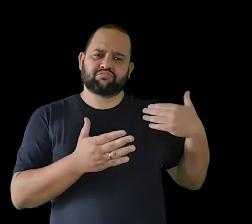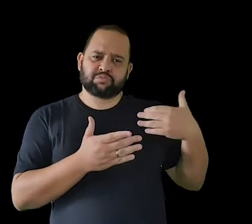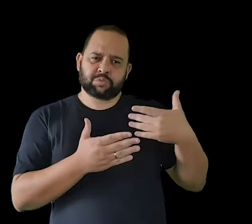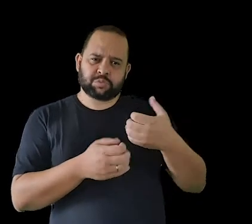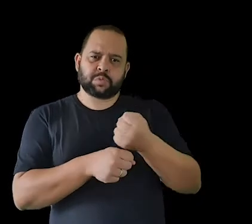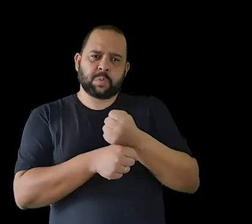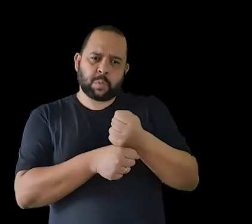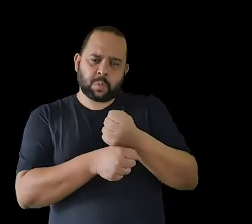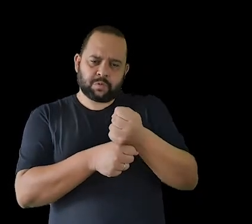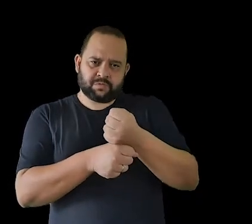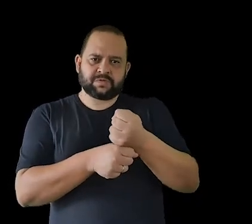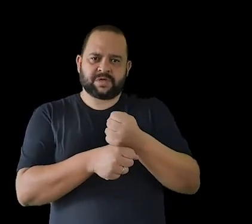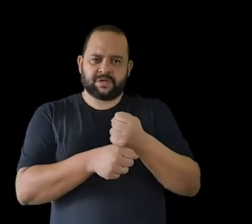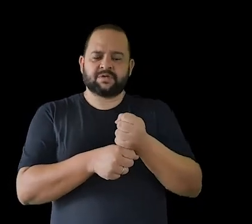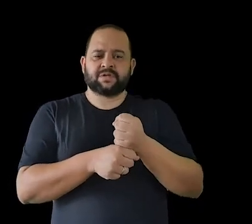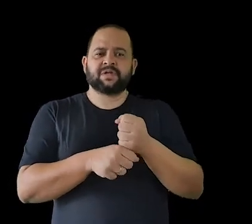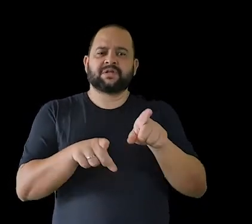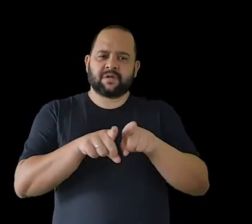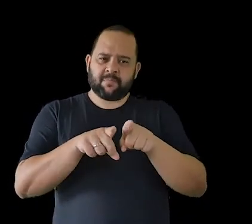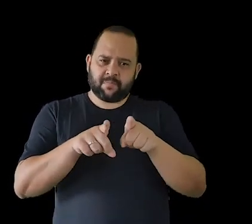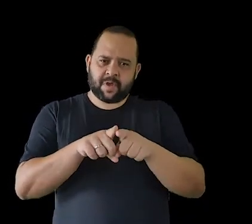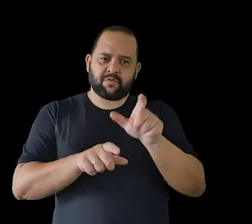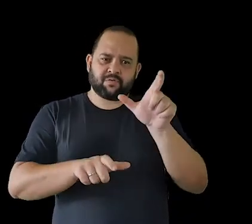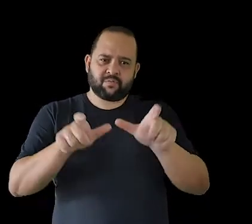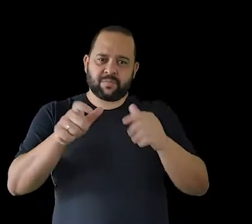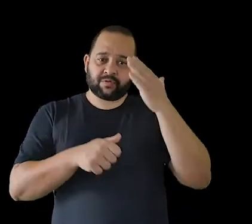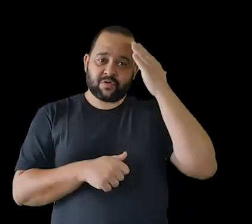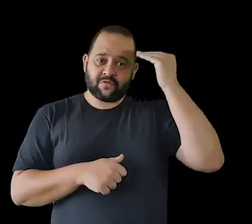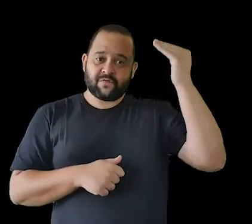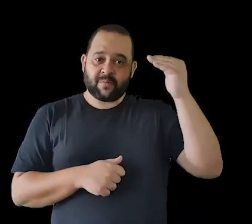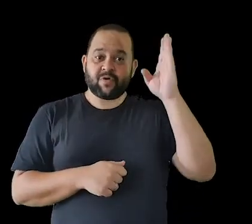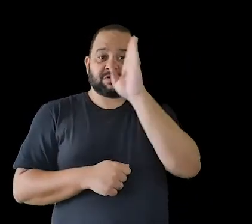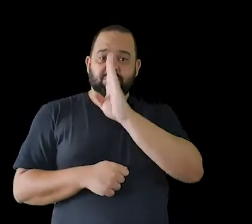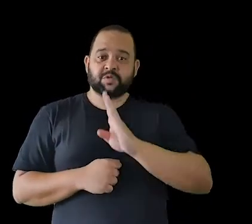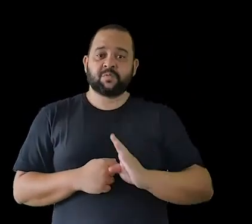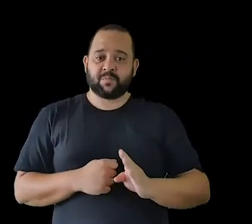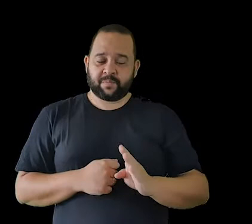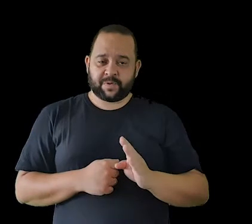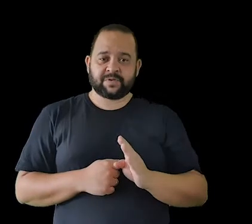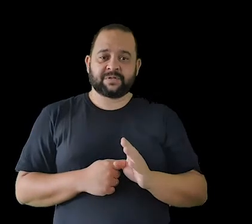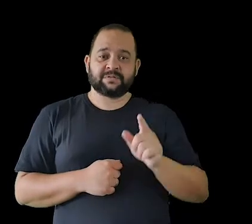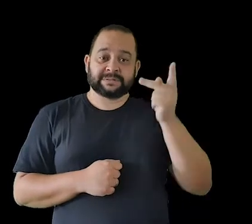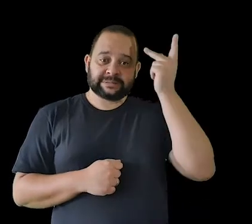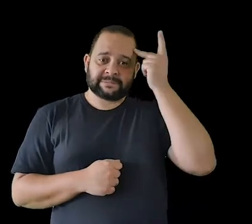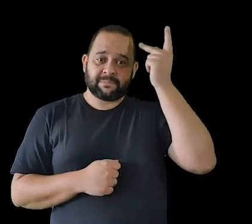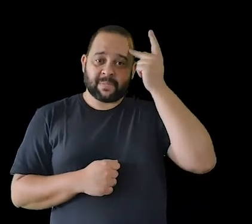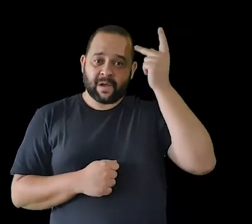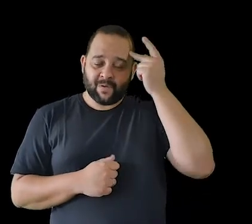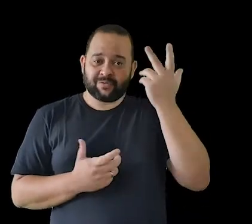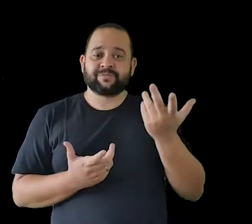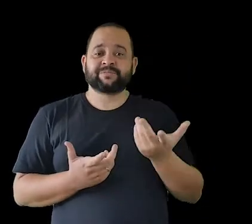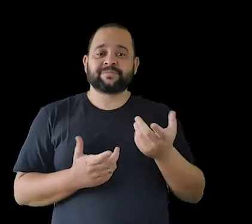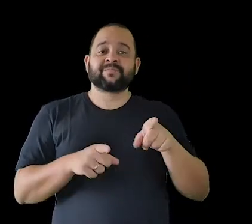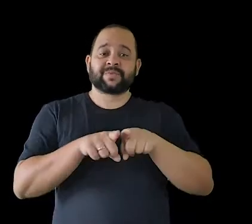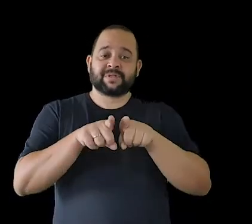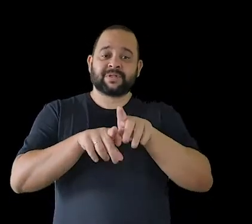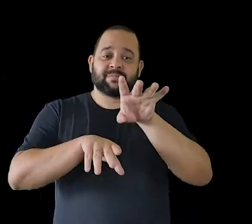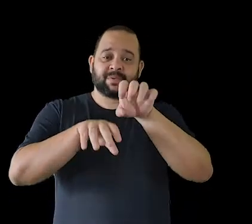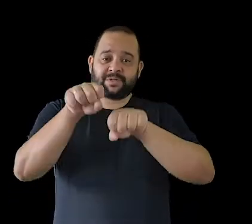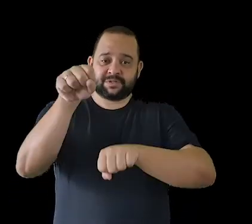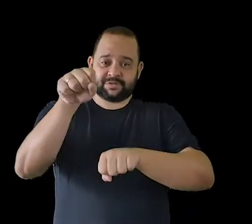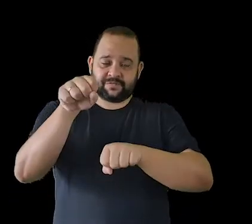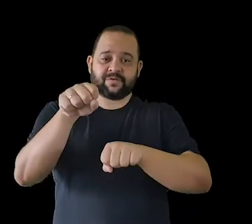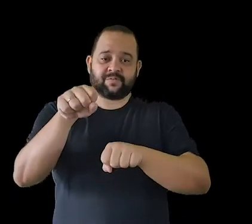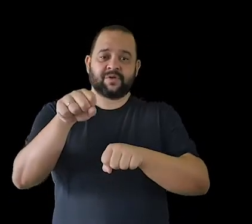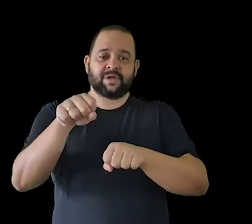grandes professores, um dos grandes cantores brasileiros, falecido recentemente, lá em São Paulo. E também se formou